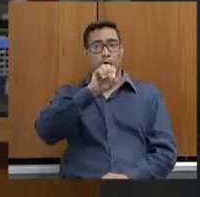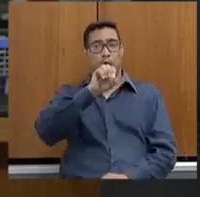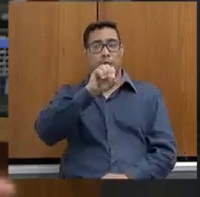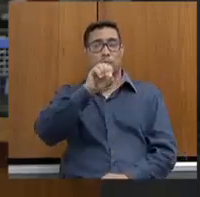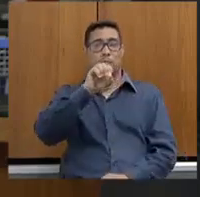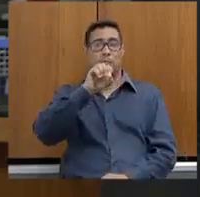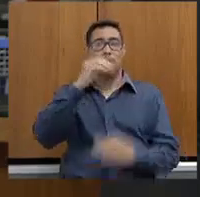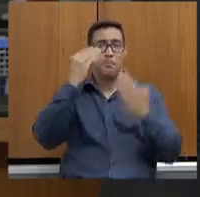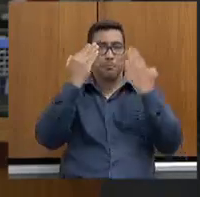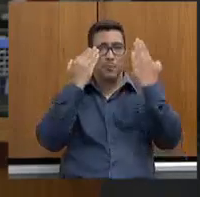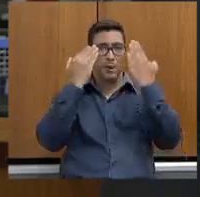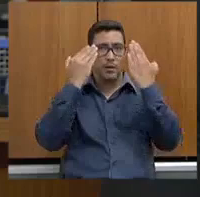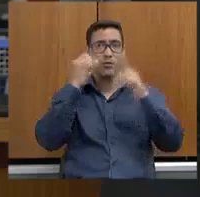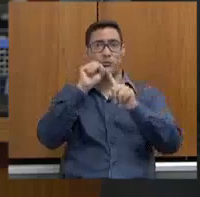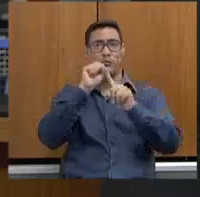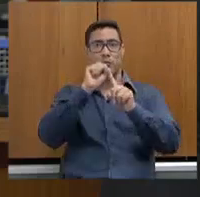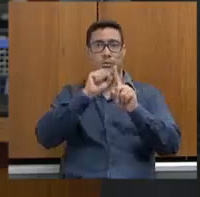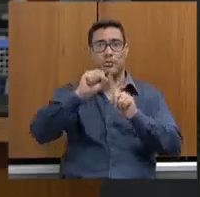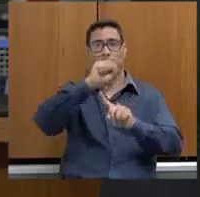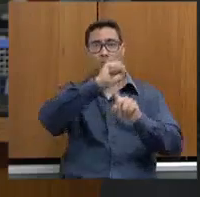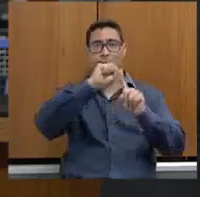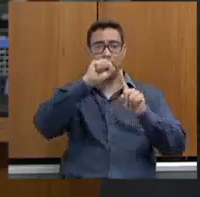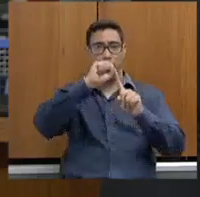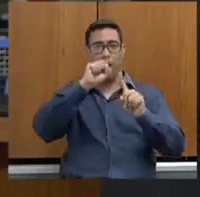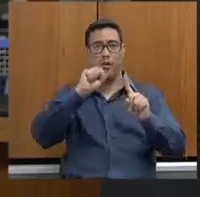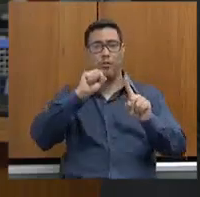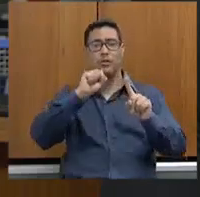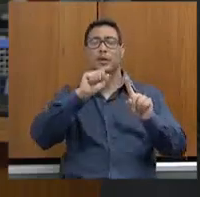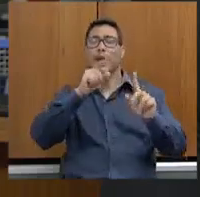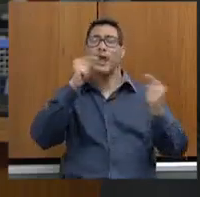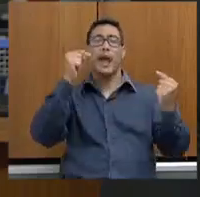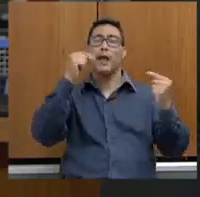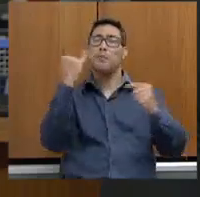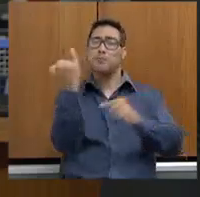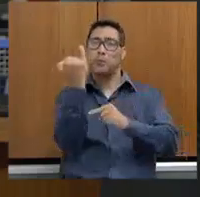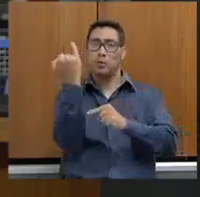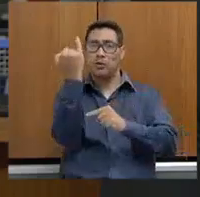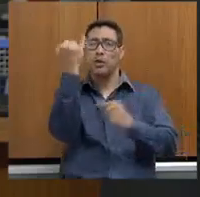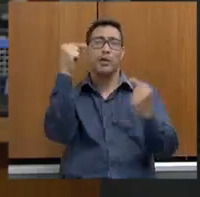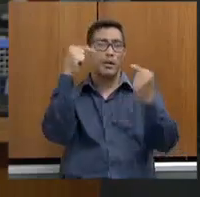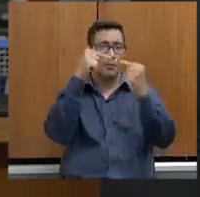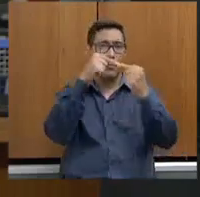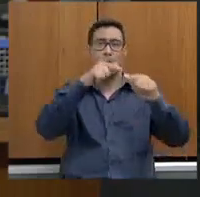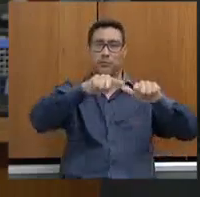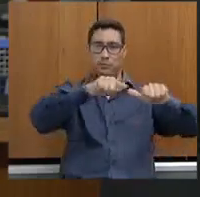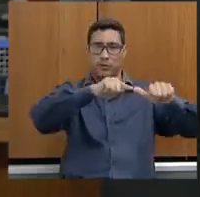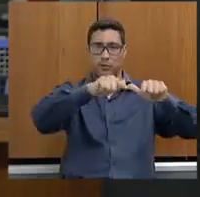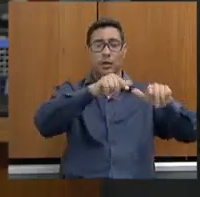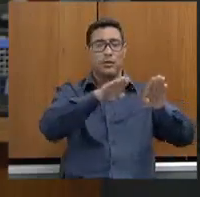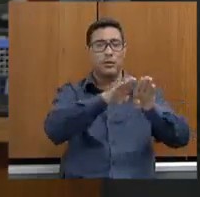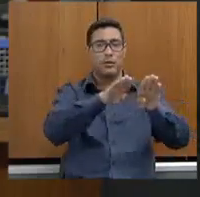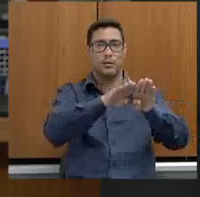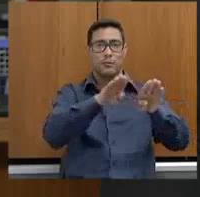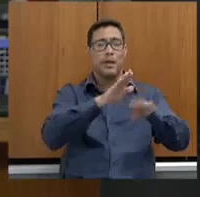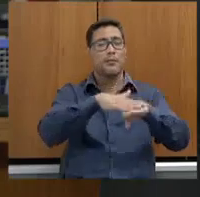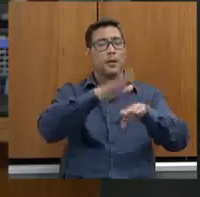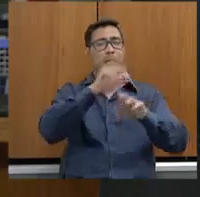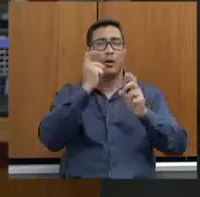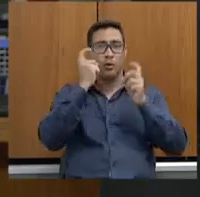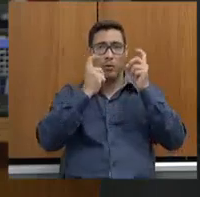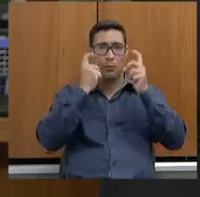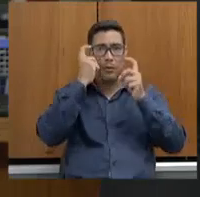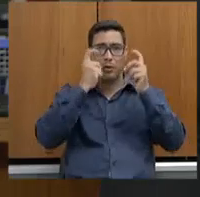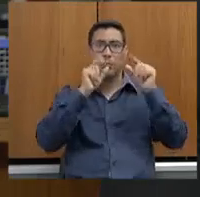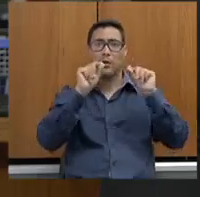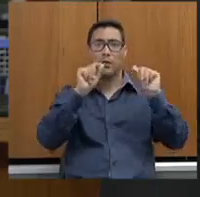Biopsicosocial, a importância que isso tem também nesse trabalho, mas eu queria que detalhasse, porque é uma preocupação muito grande que eu tenho com o